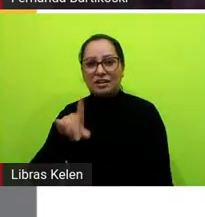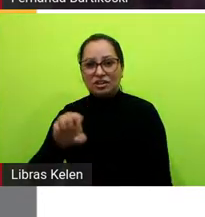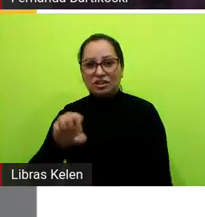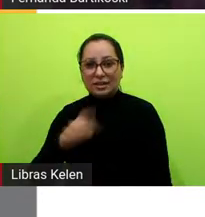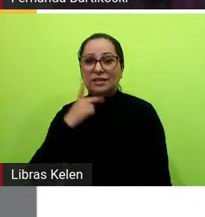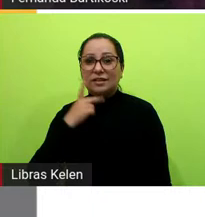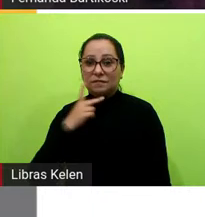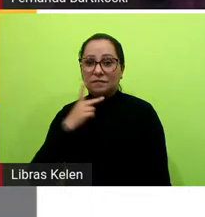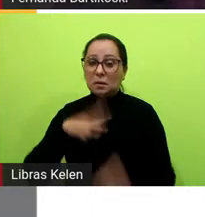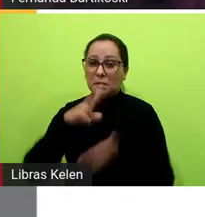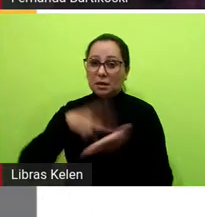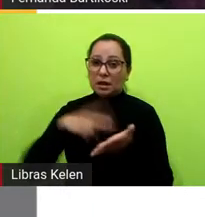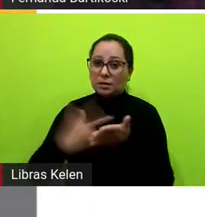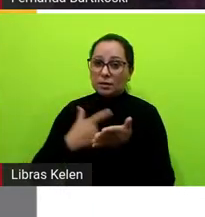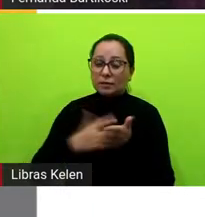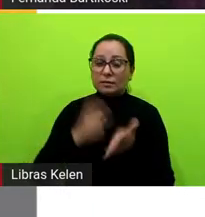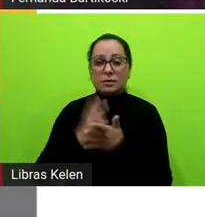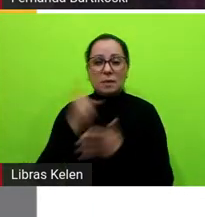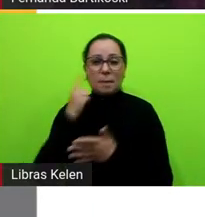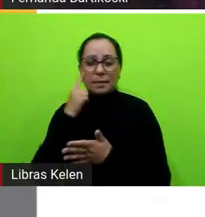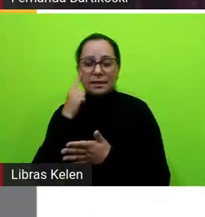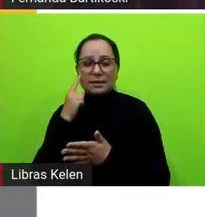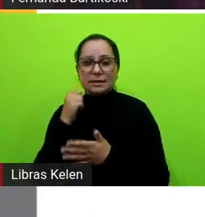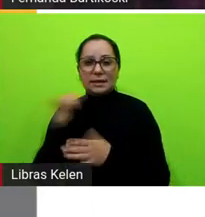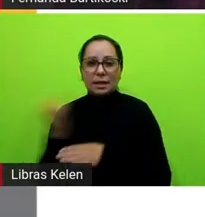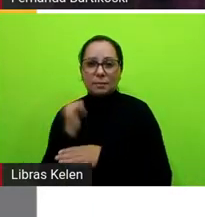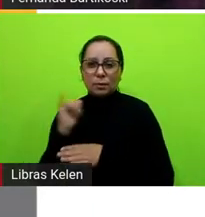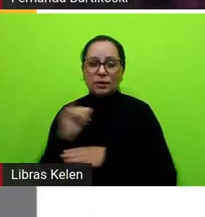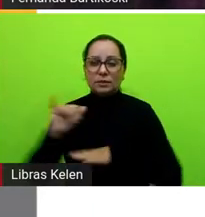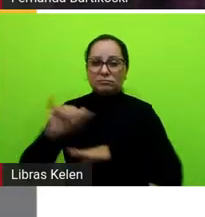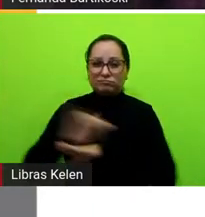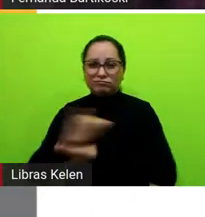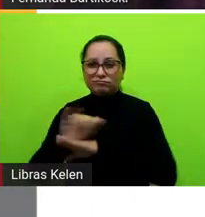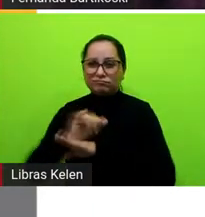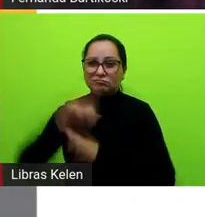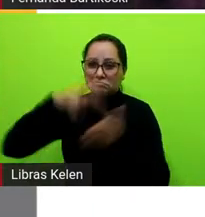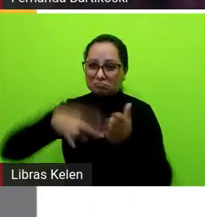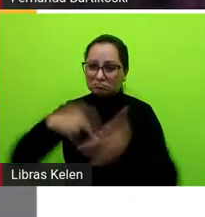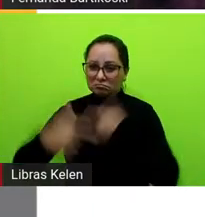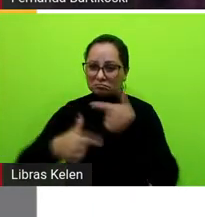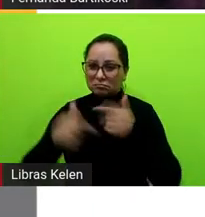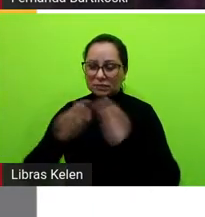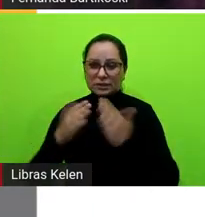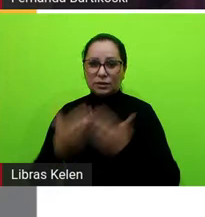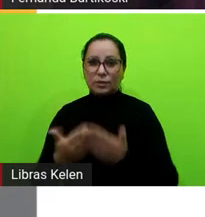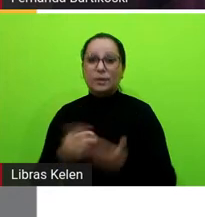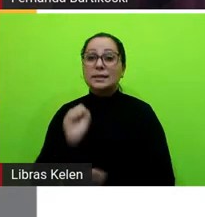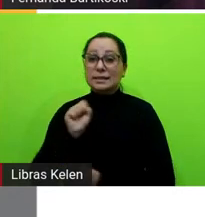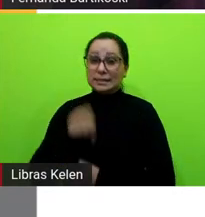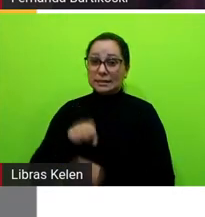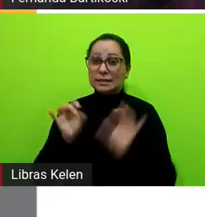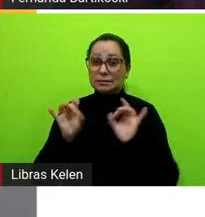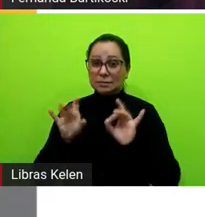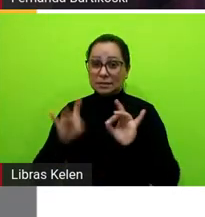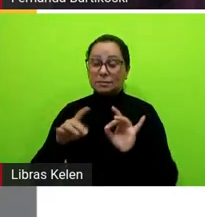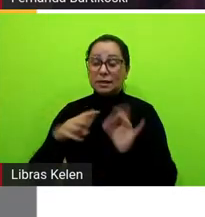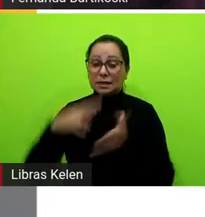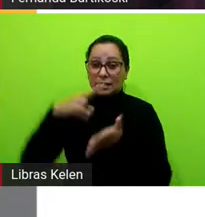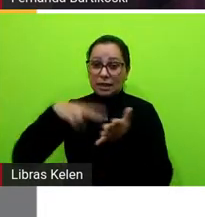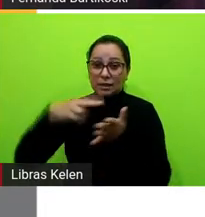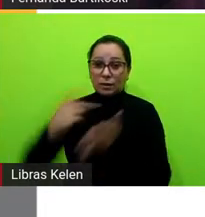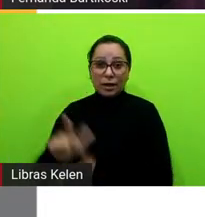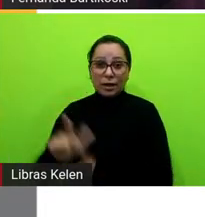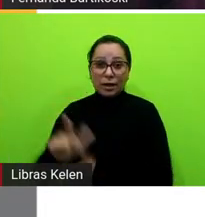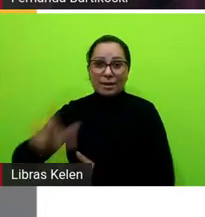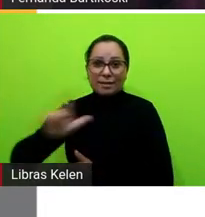Cosson sempre pensa na importância de um método para trabalhar a leitura na escola sim especialmente a leitura literária né acho que o professor Rio